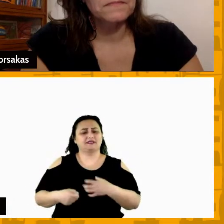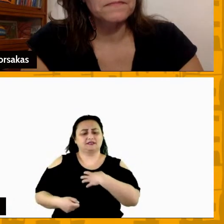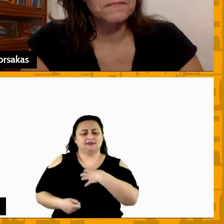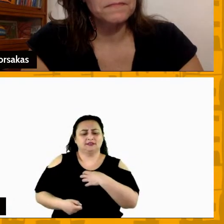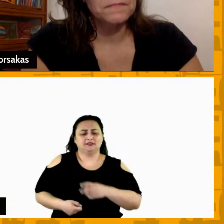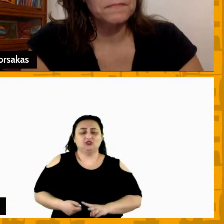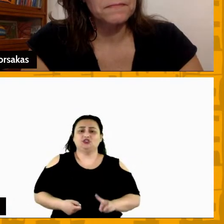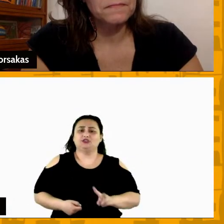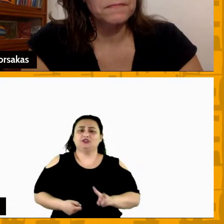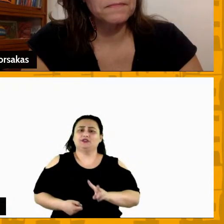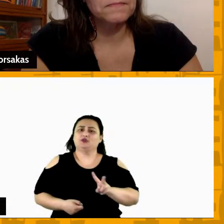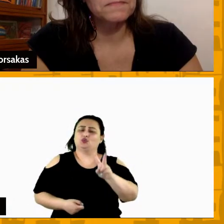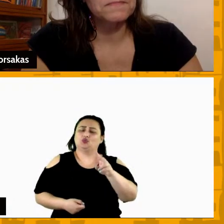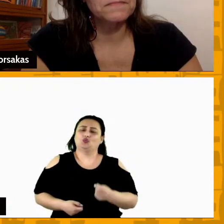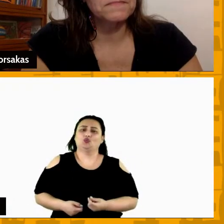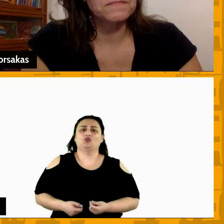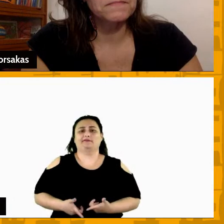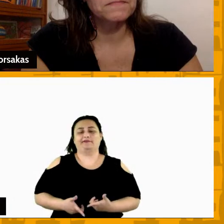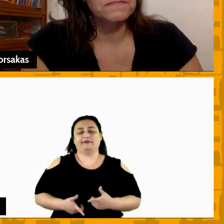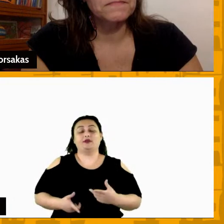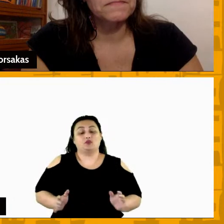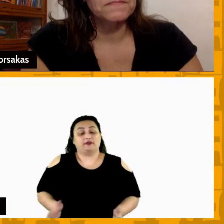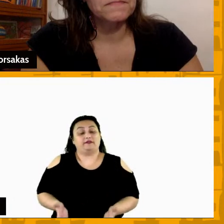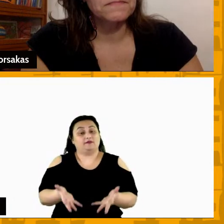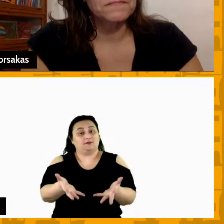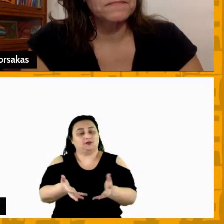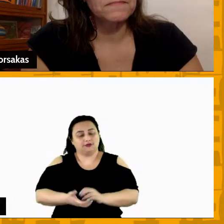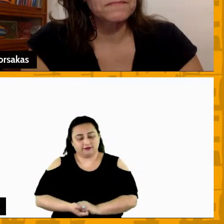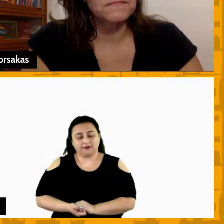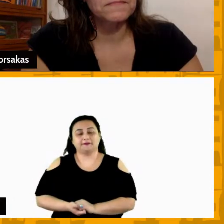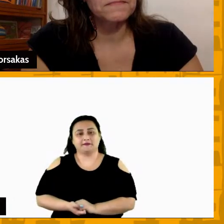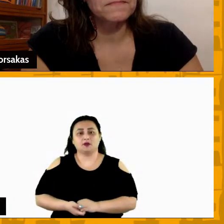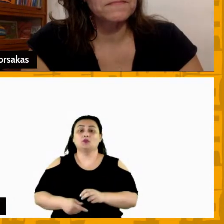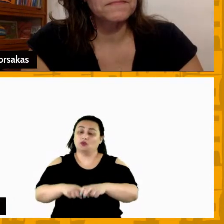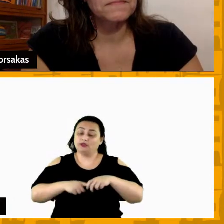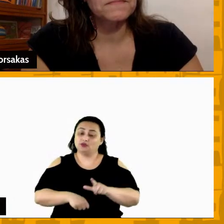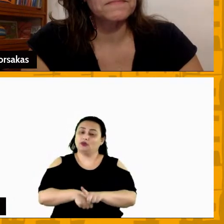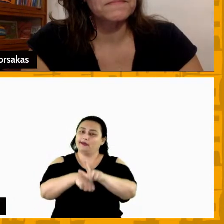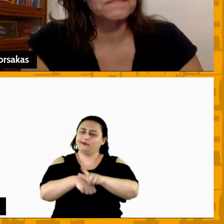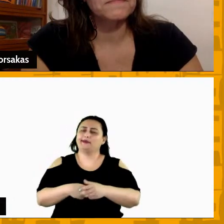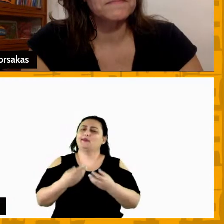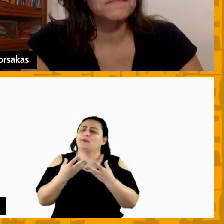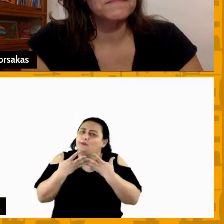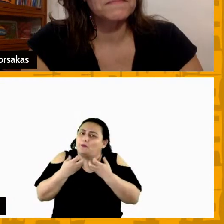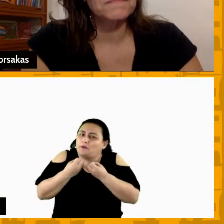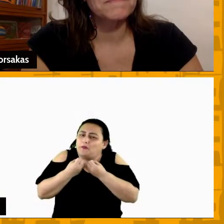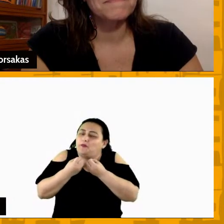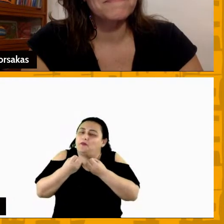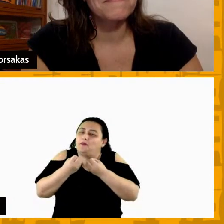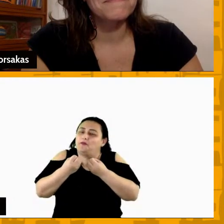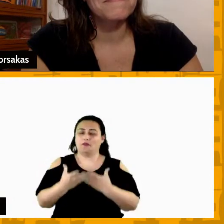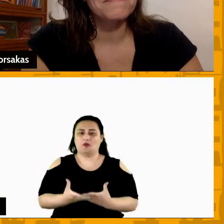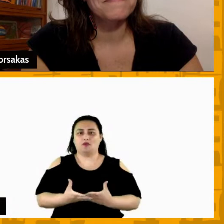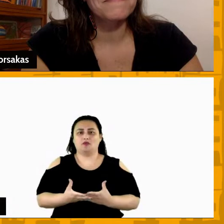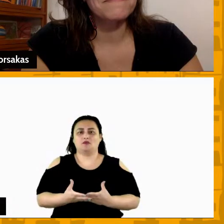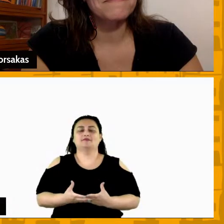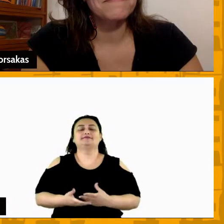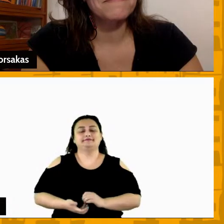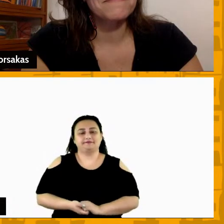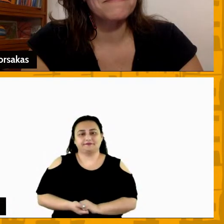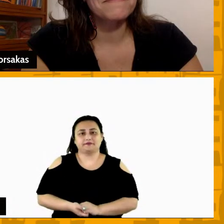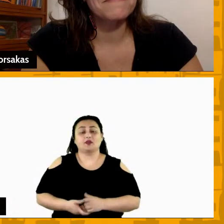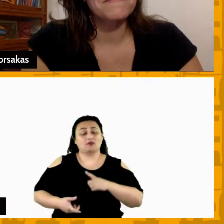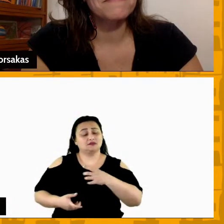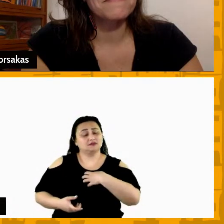e motivado então eu acho que esse papel do líder para fazer isso ele faz isso com maestria dessa